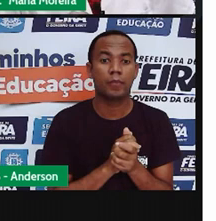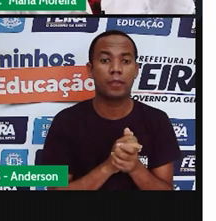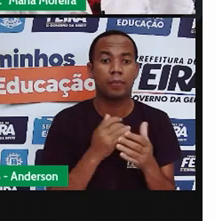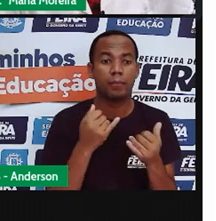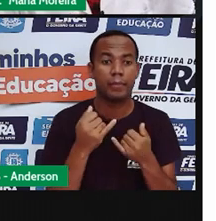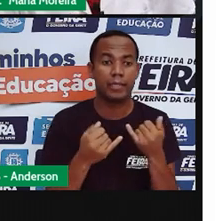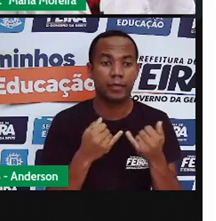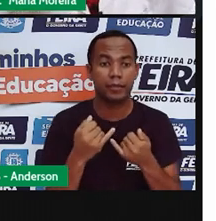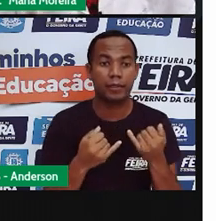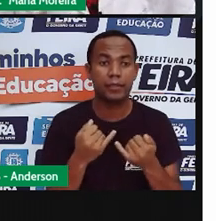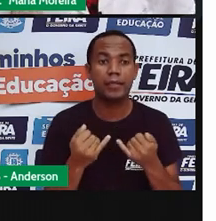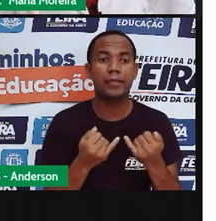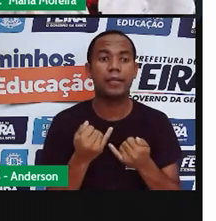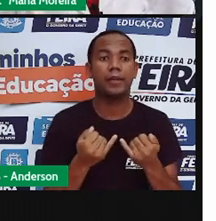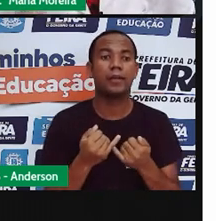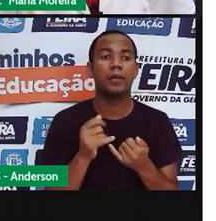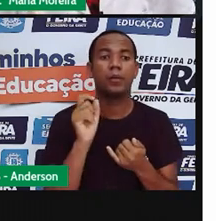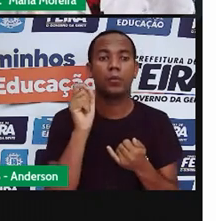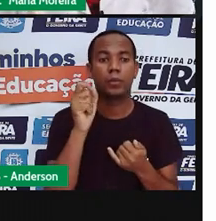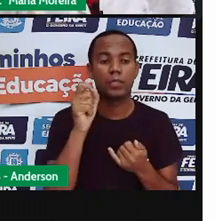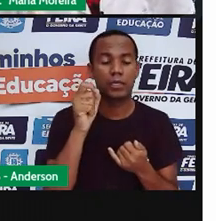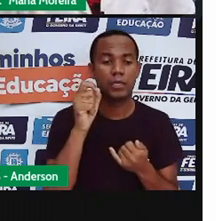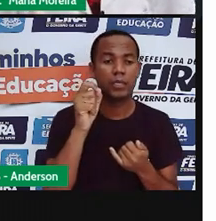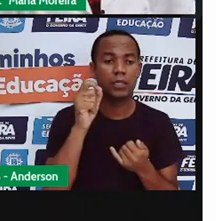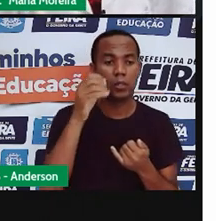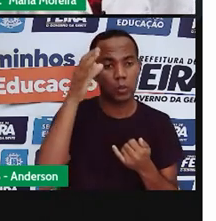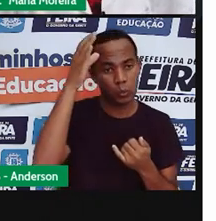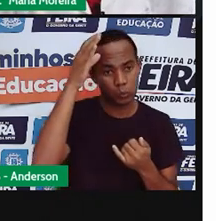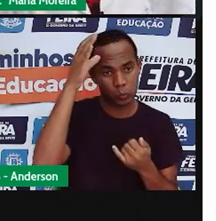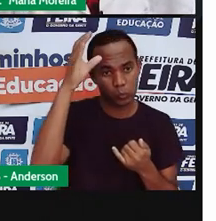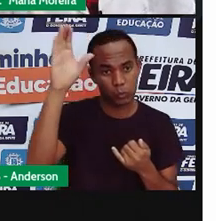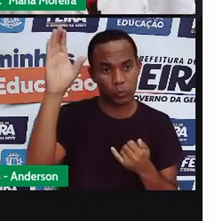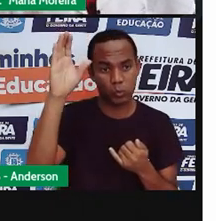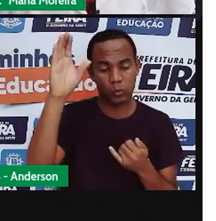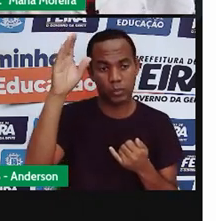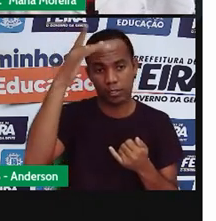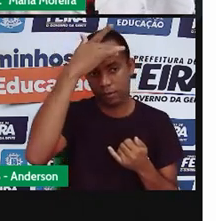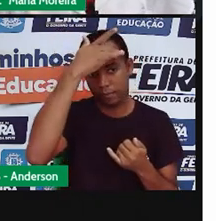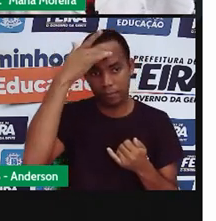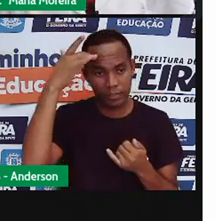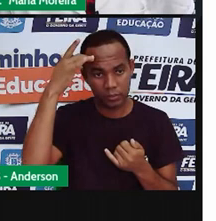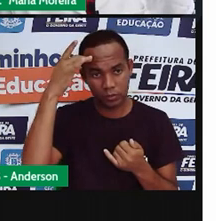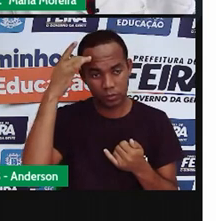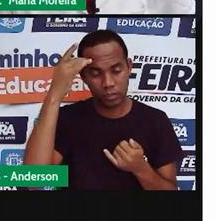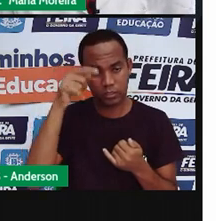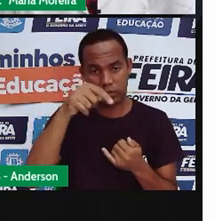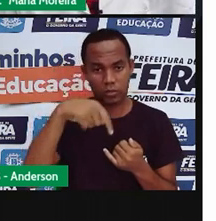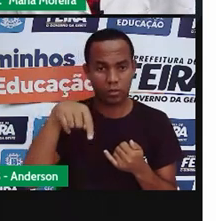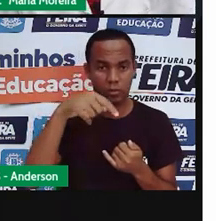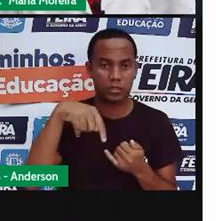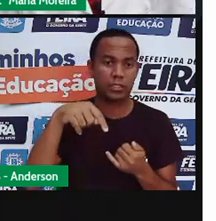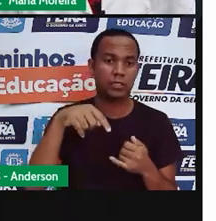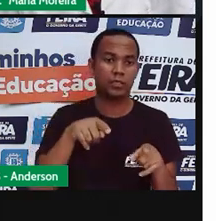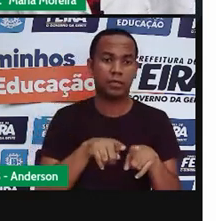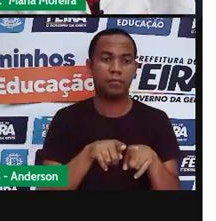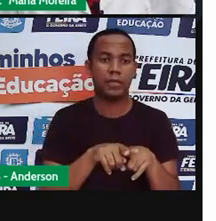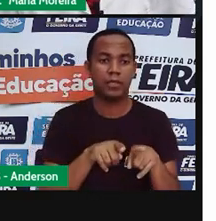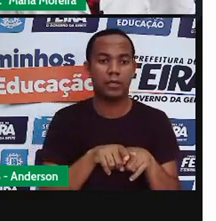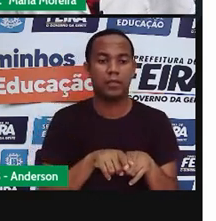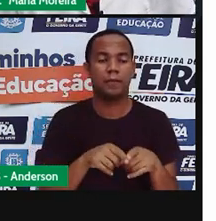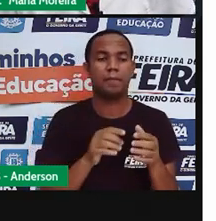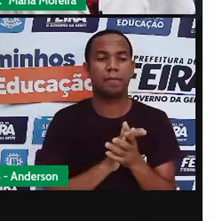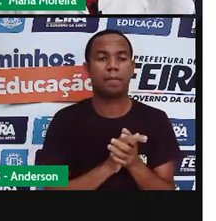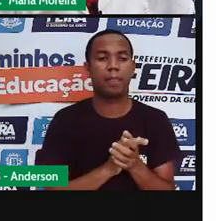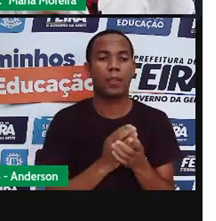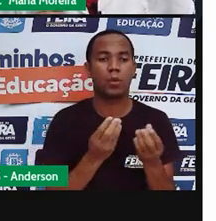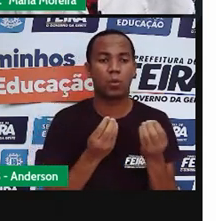essas brincadeiras fazem parte da cultura do nosso povo e parte do folclore brasileiro que marca os períodos que aqui